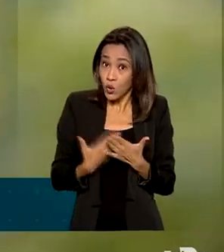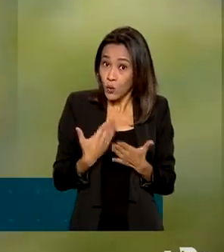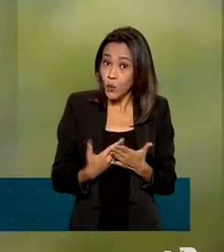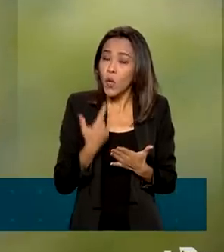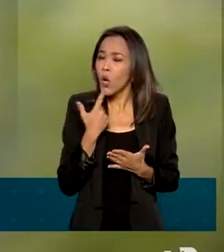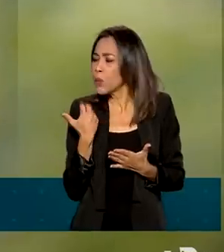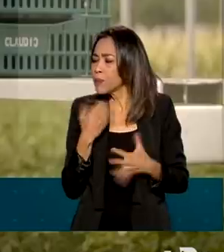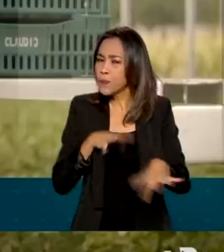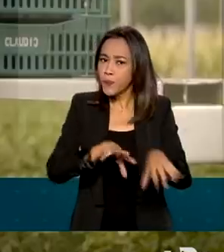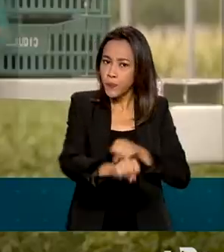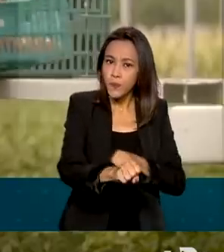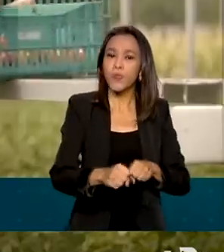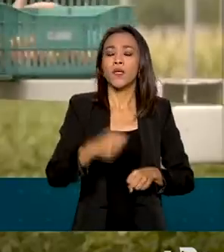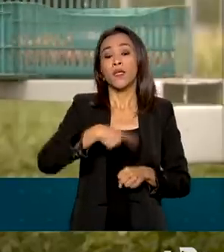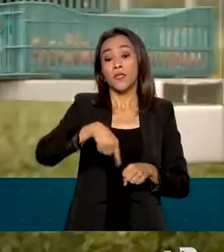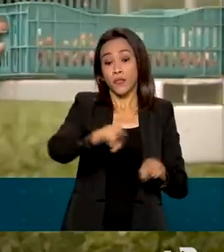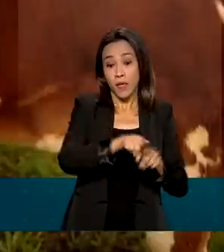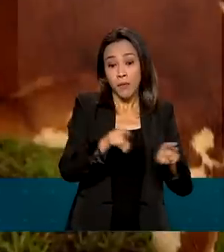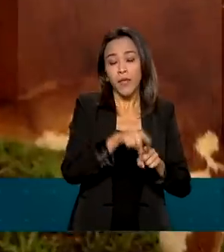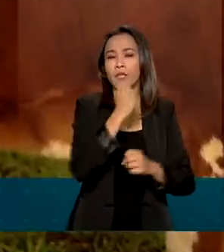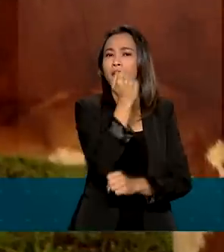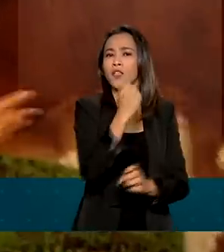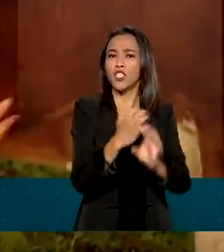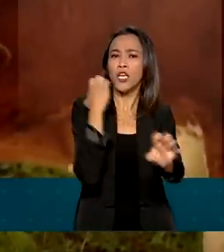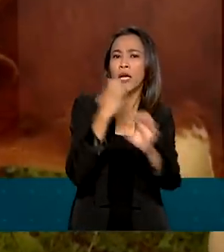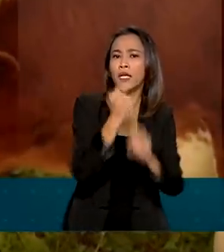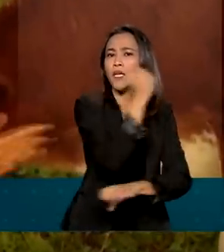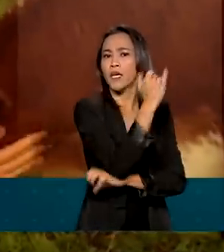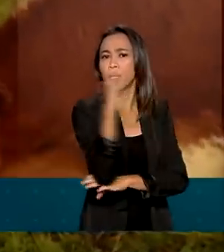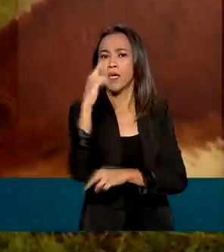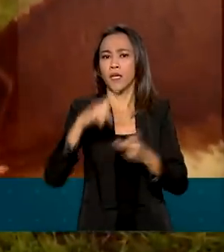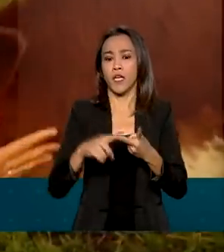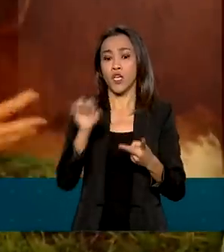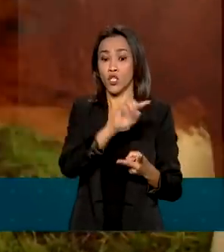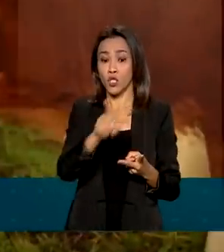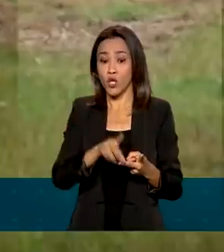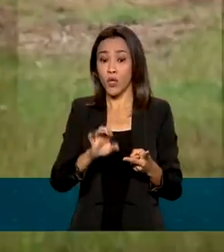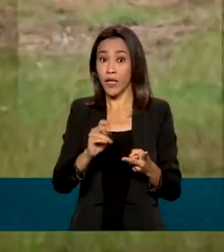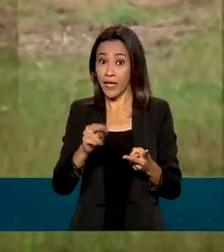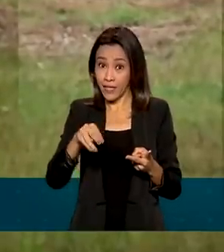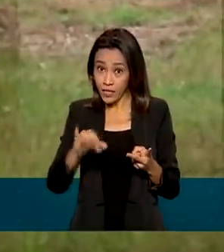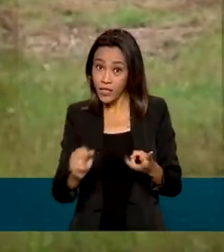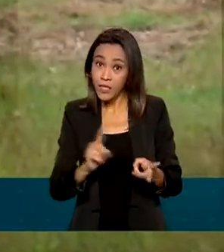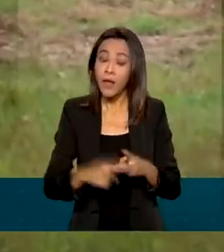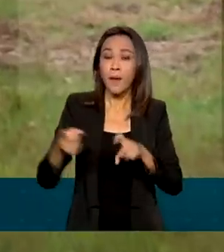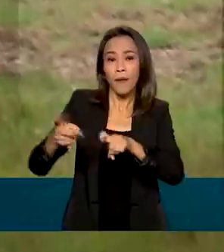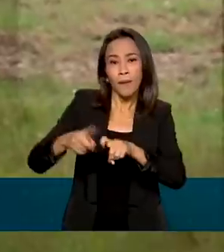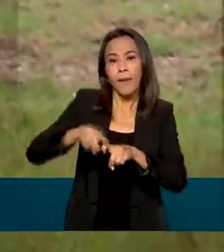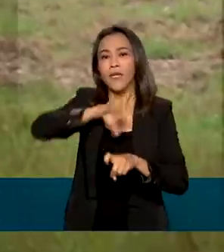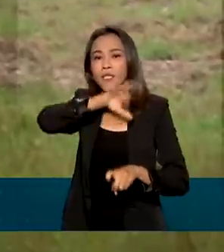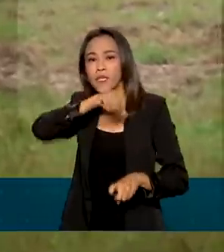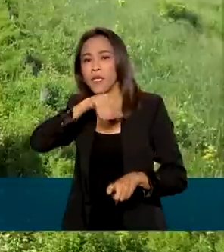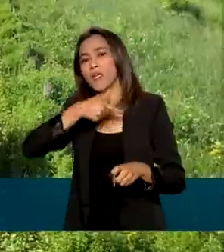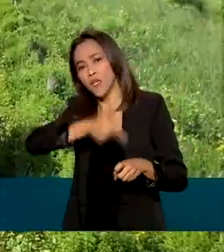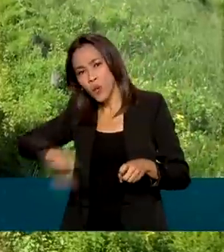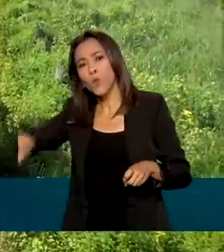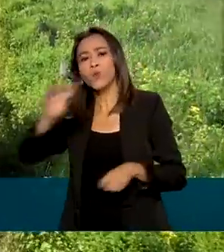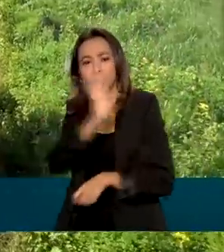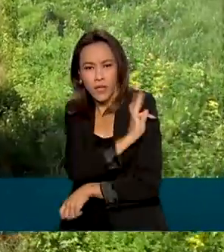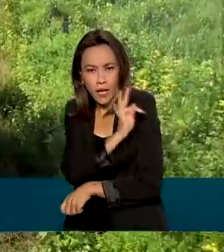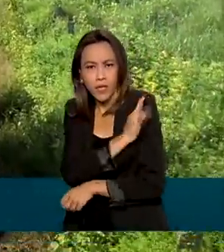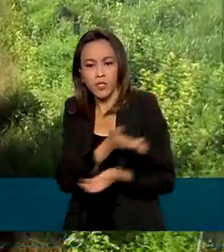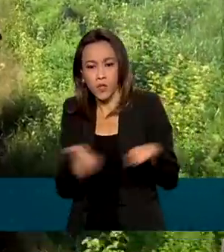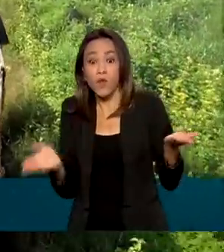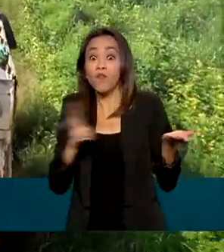O aluno de agronomia, engenharia florestal, zootecnia, medicina veterinária e cursos técnicos do setor vai